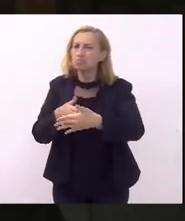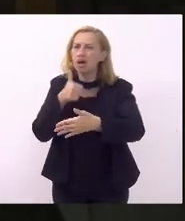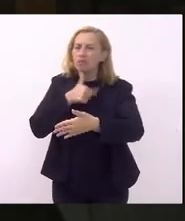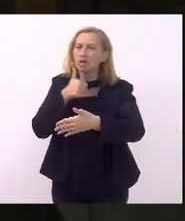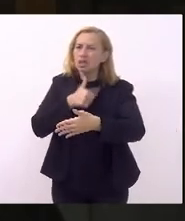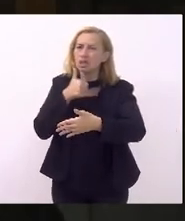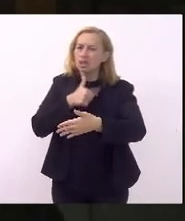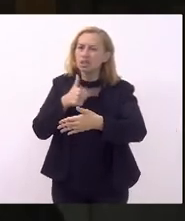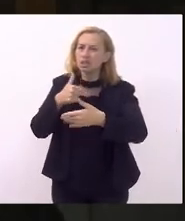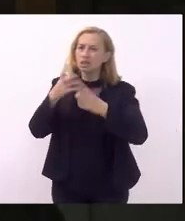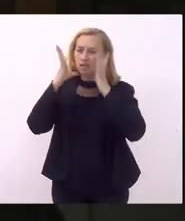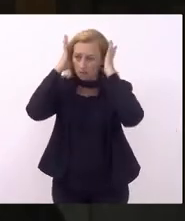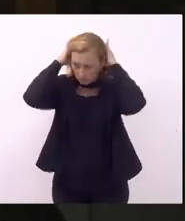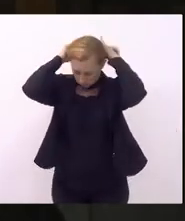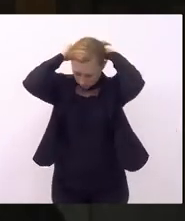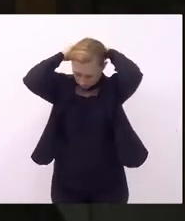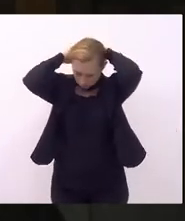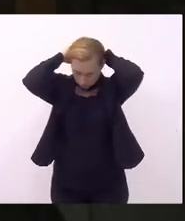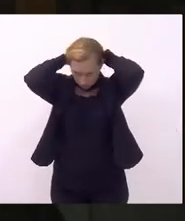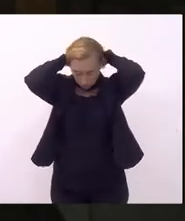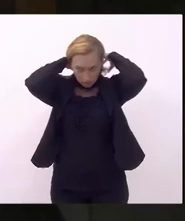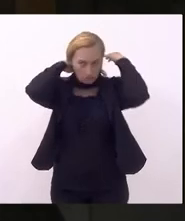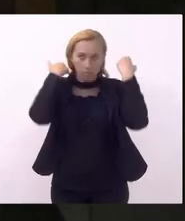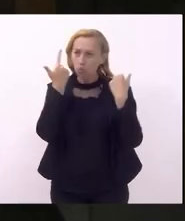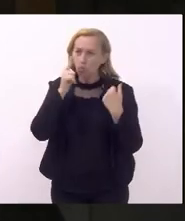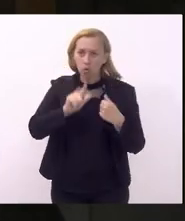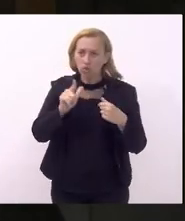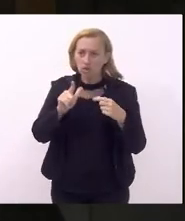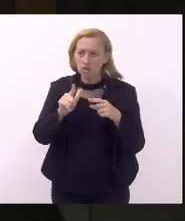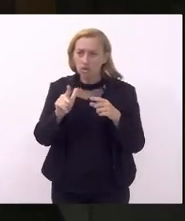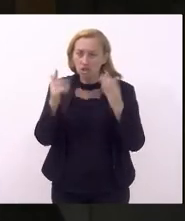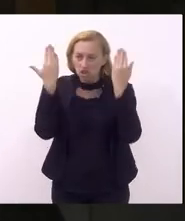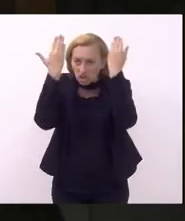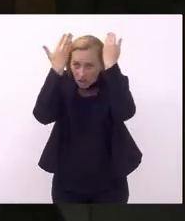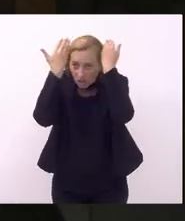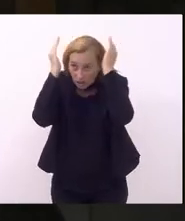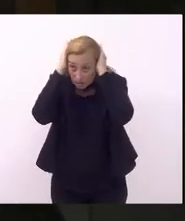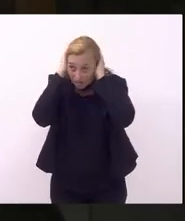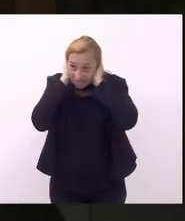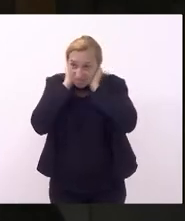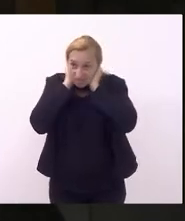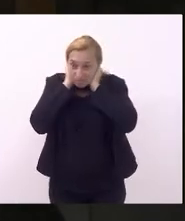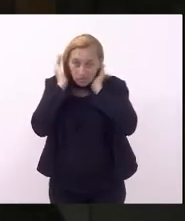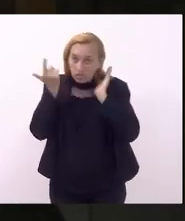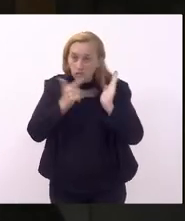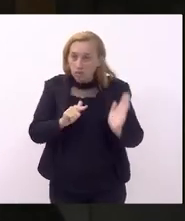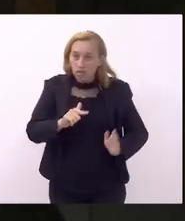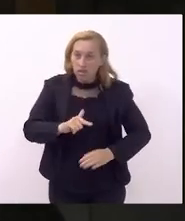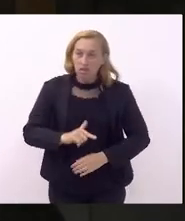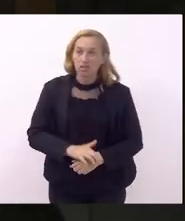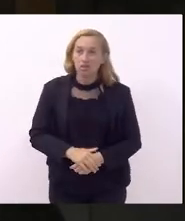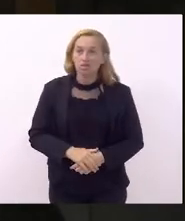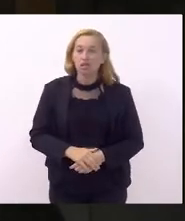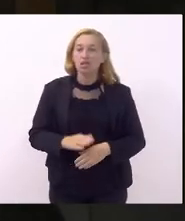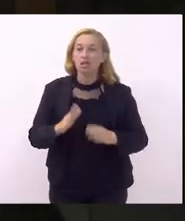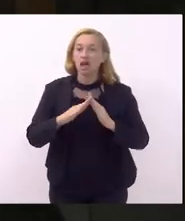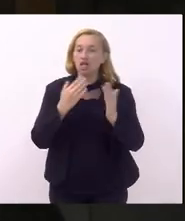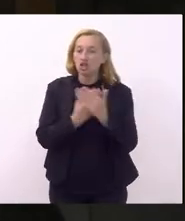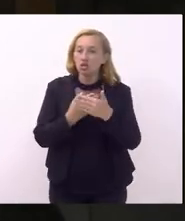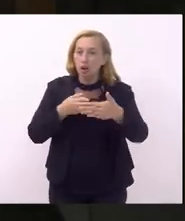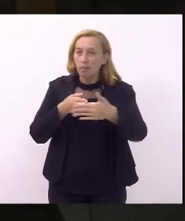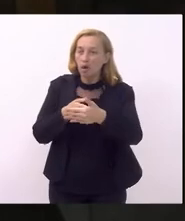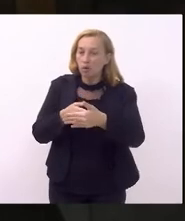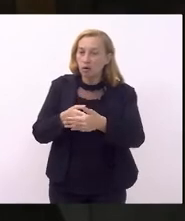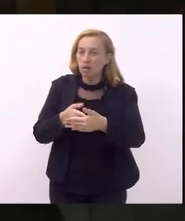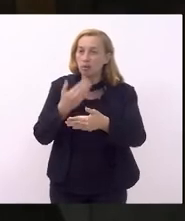tentou prender o cabelo em outra parte mas não conseguia diminuir o volume do seu cabelo a escola barrou e mandou que a menina